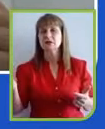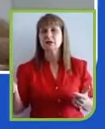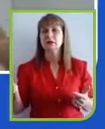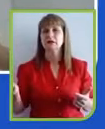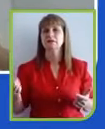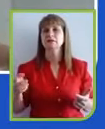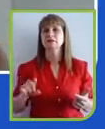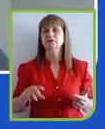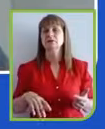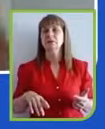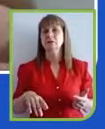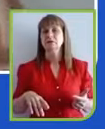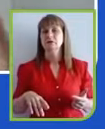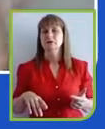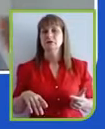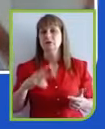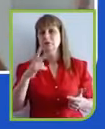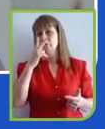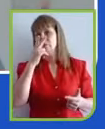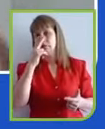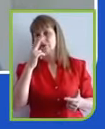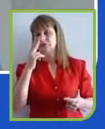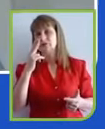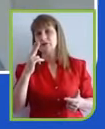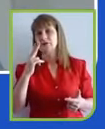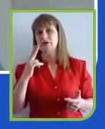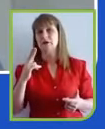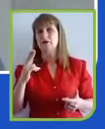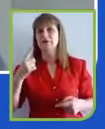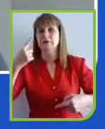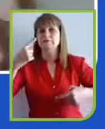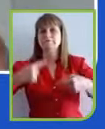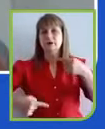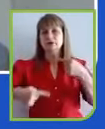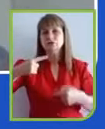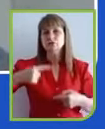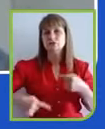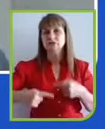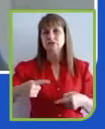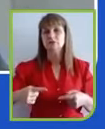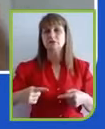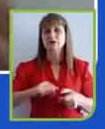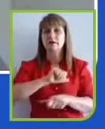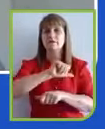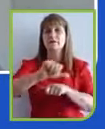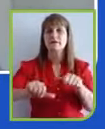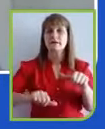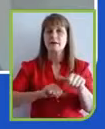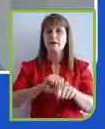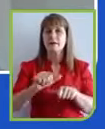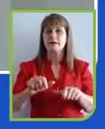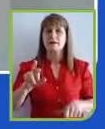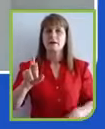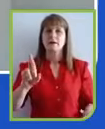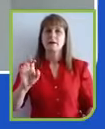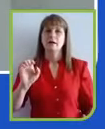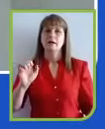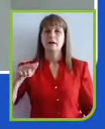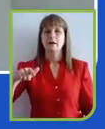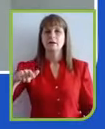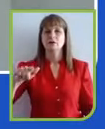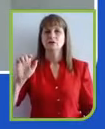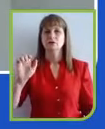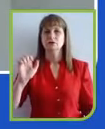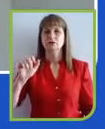que fica aí a discussão, não é? A regeneração, se se aplica para o clima, acho que não. Então, ver de que maneira